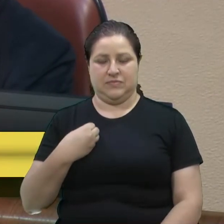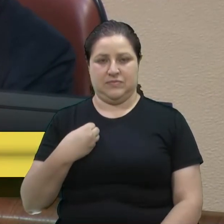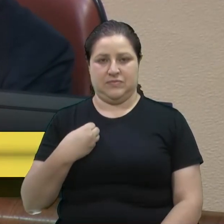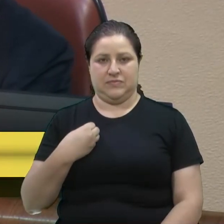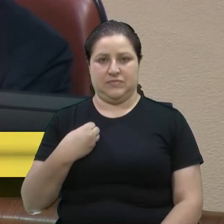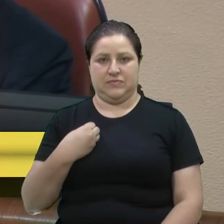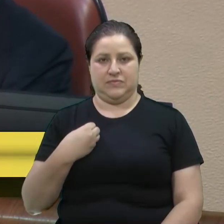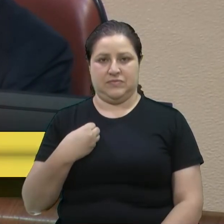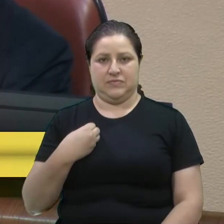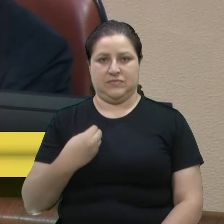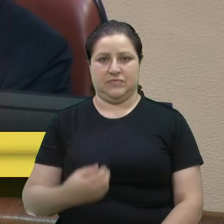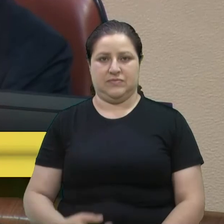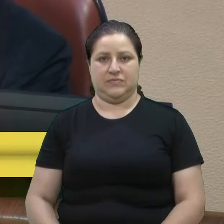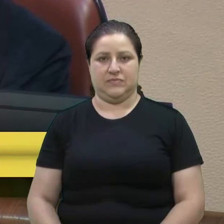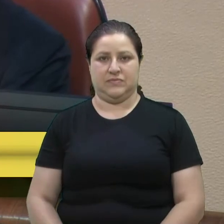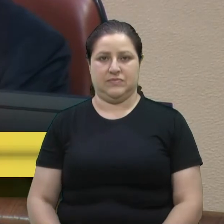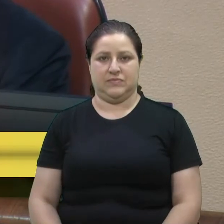Rafael.